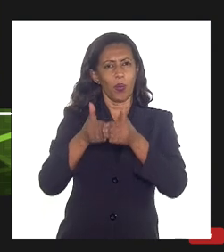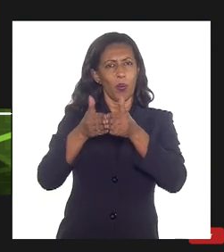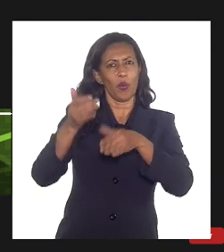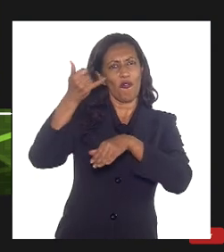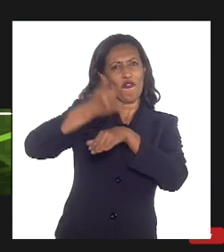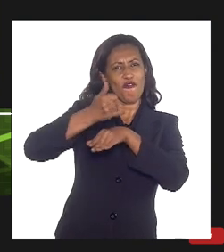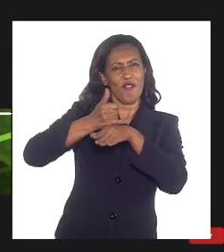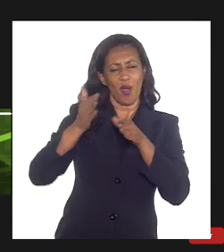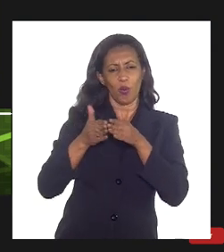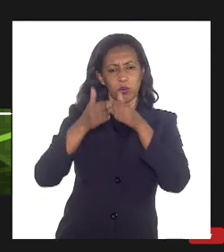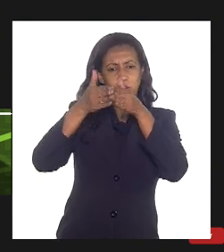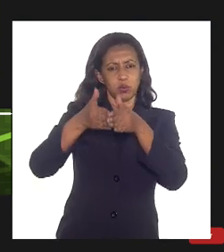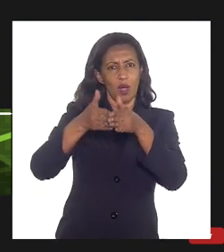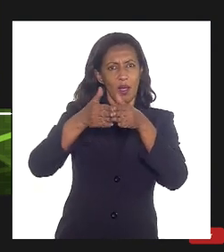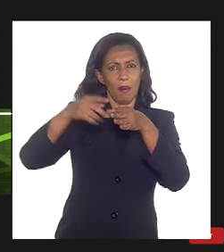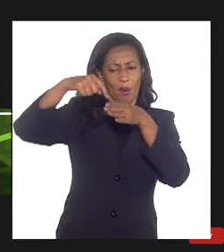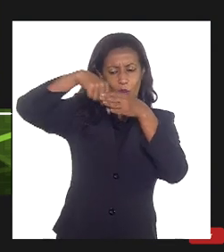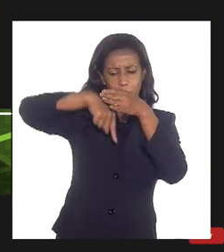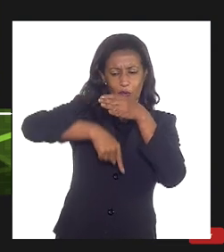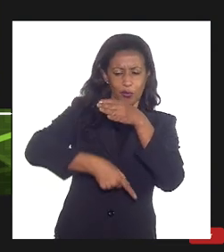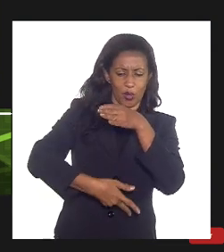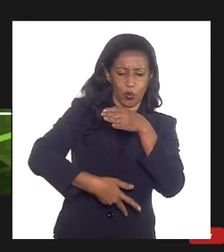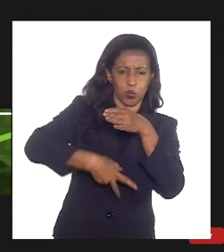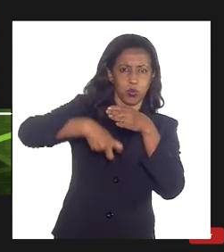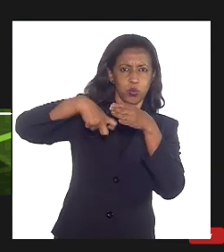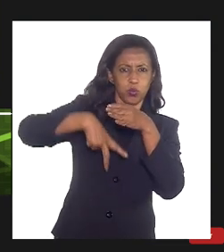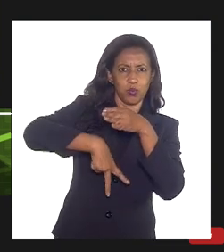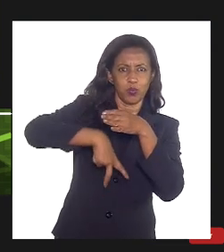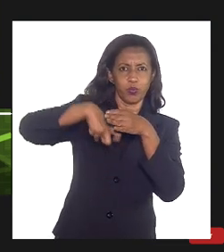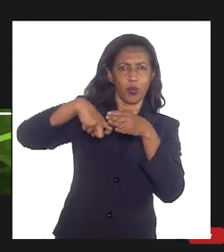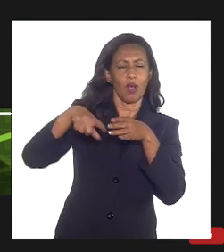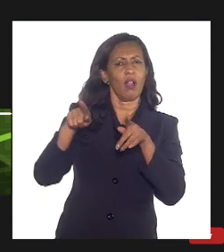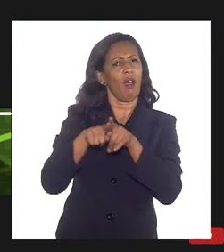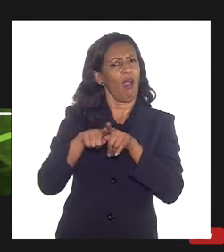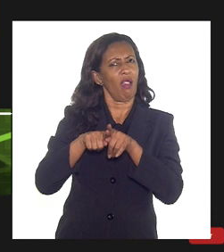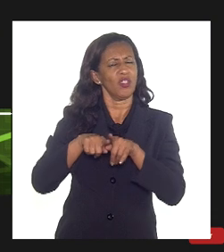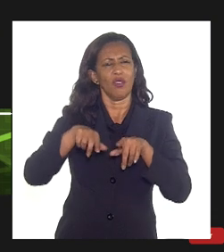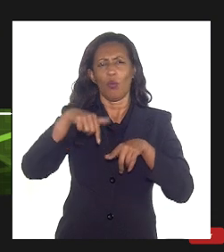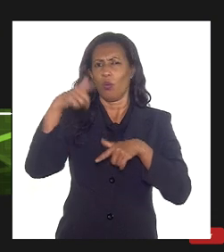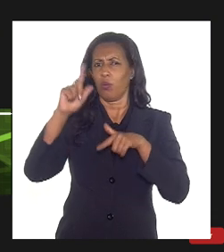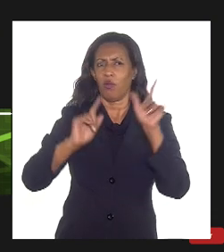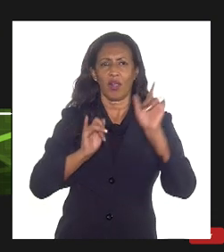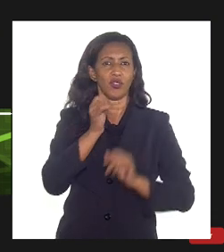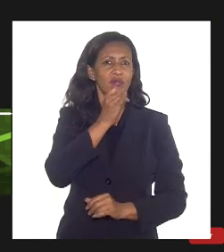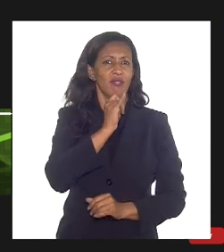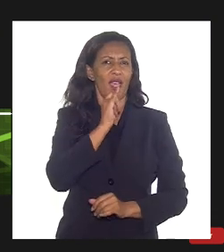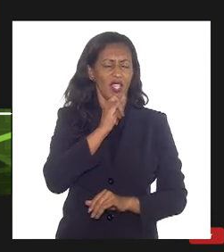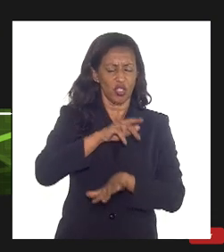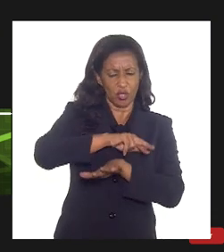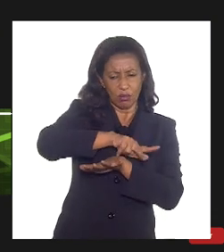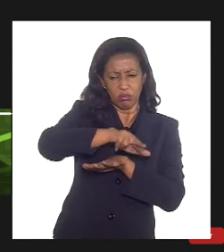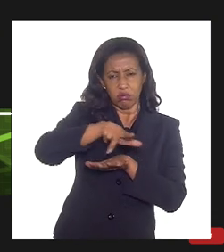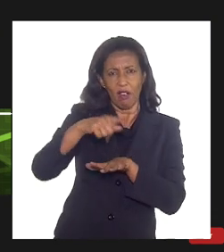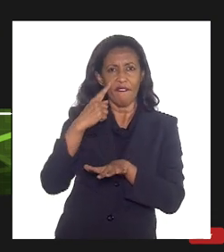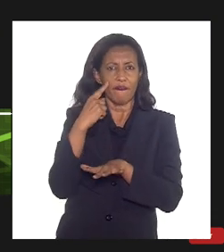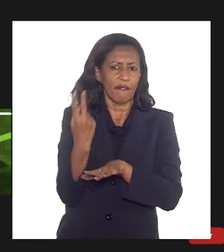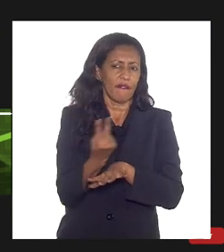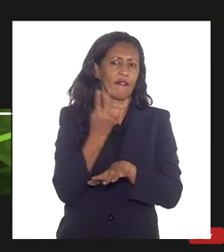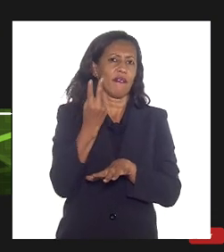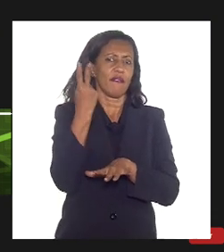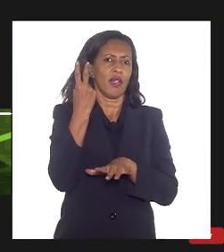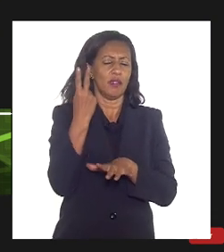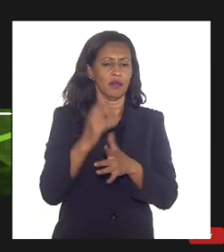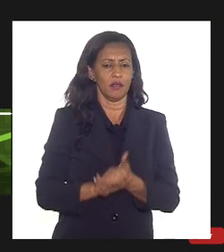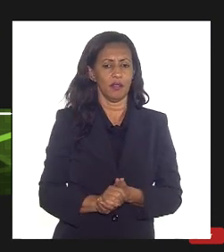produção então a gente faz vários testes para ver qual que dá o melhor valor o maior valor